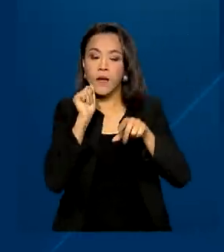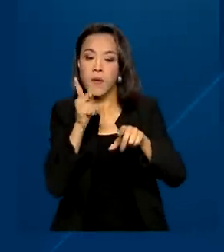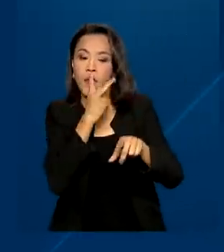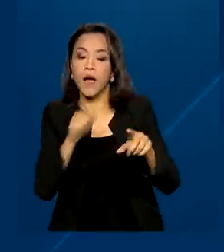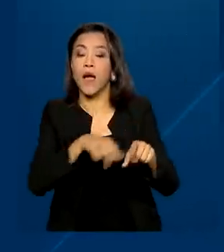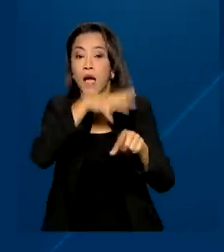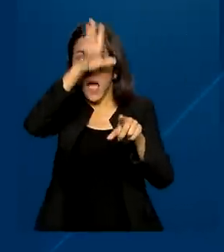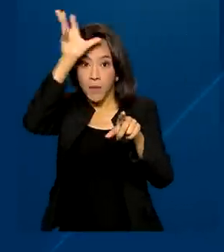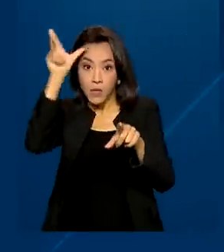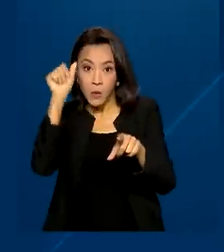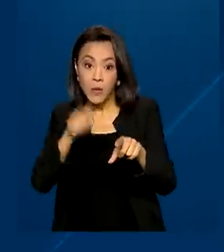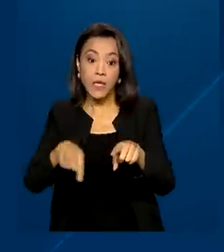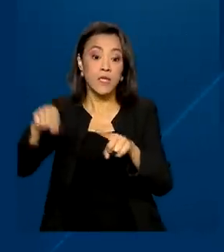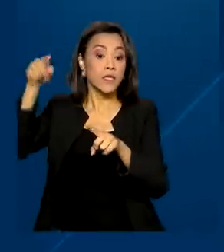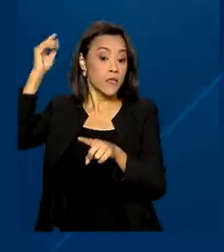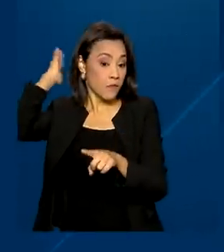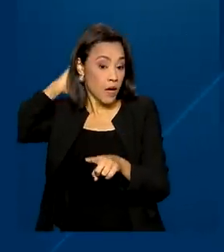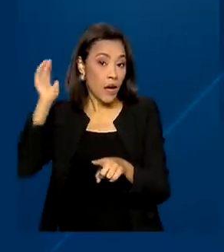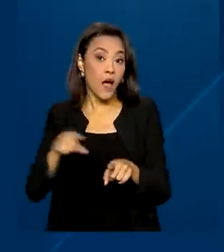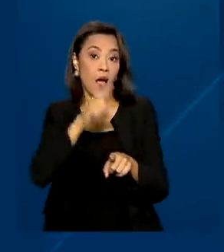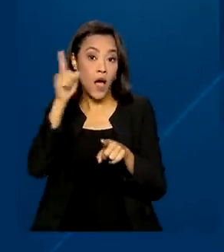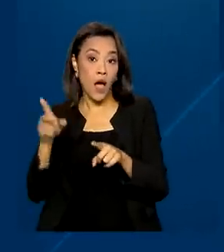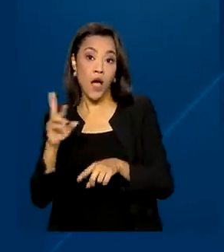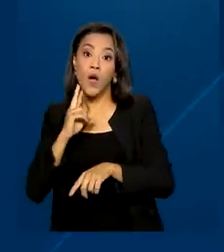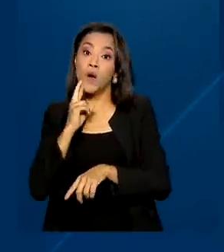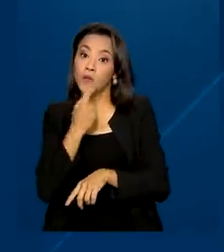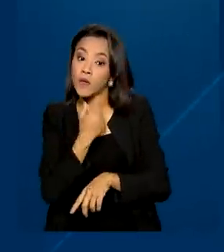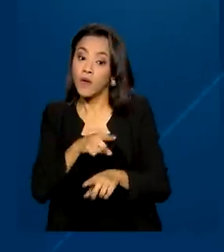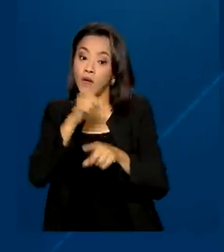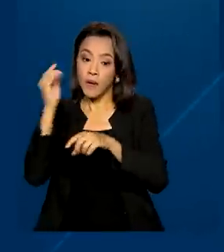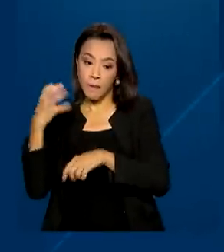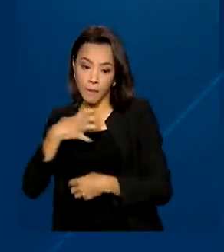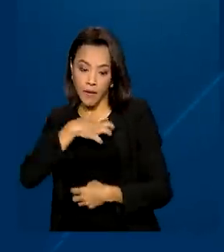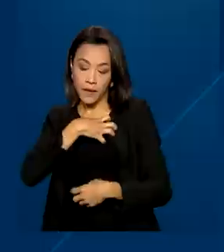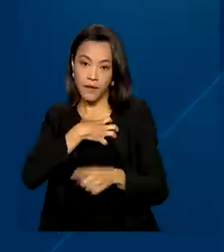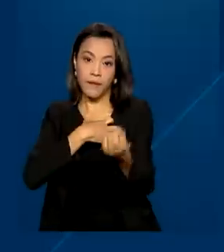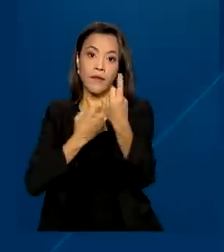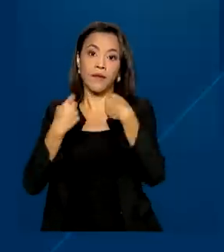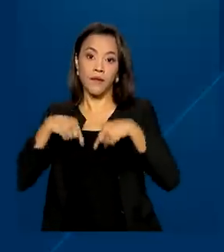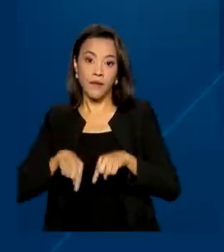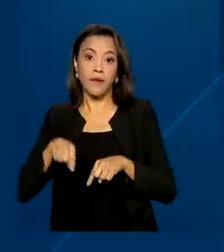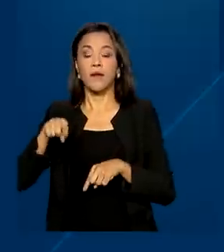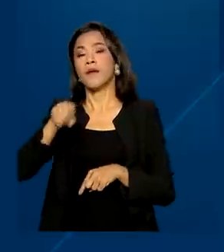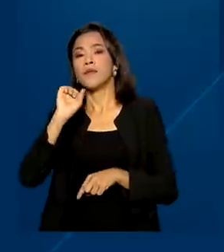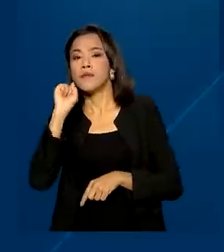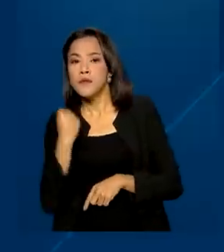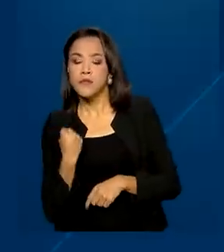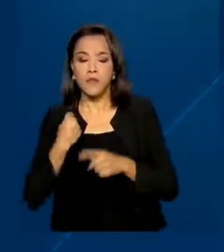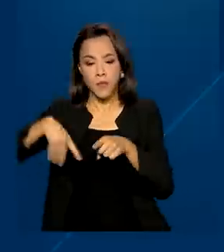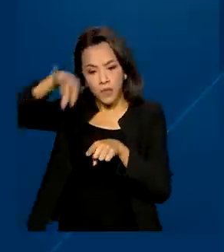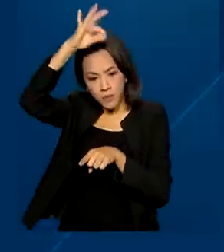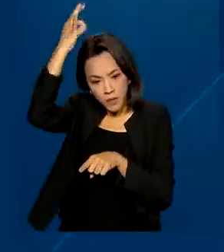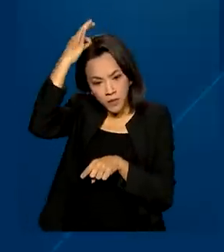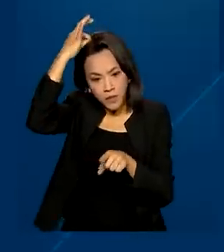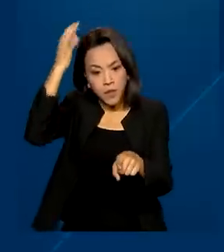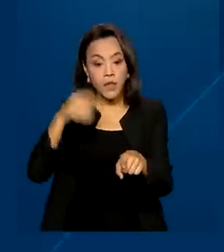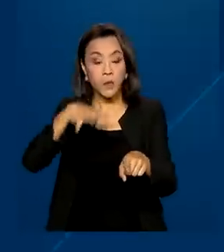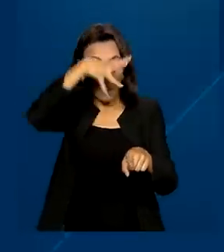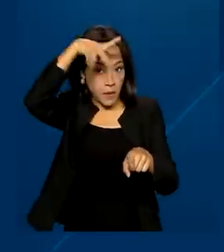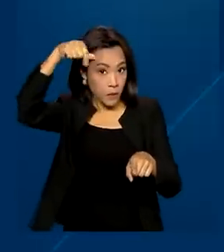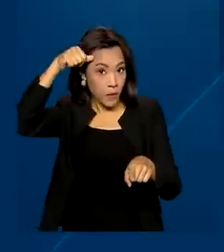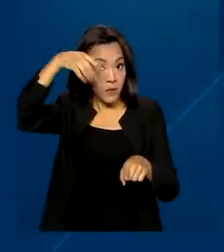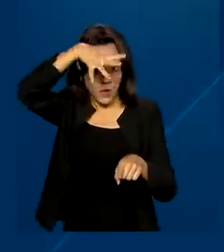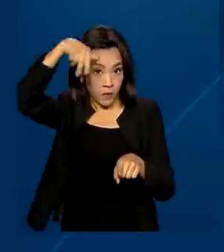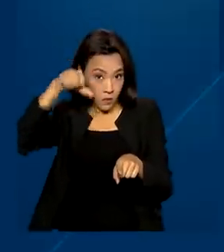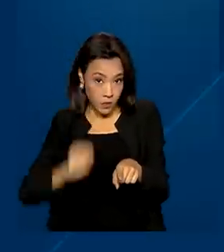Amazonas, Pará, Rondônia, Bahia, Sergipe, Espírito Santo, Mato Grosso, Mato Grosso do